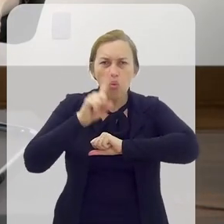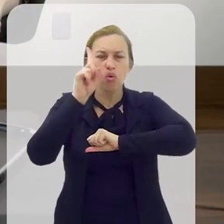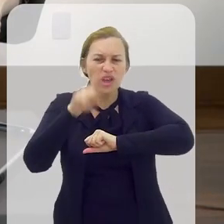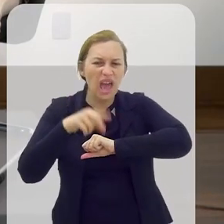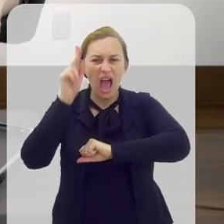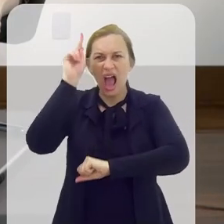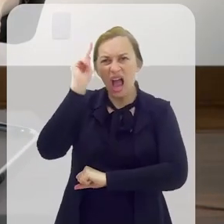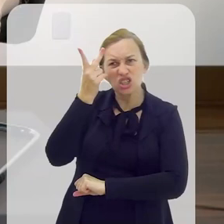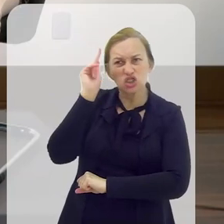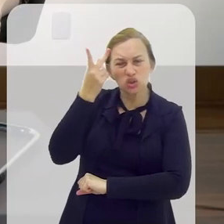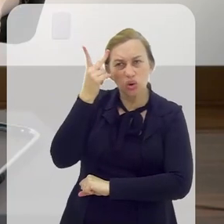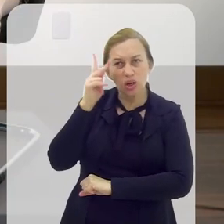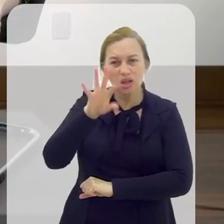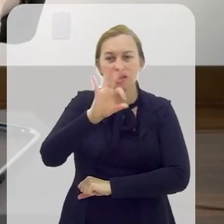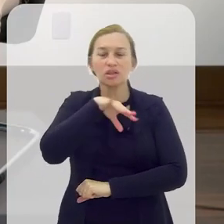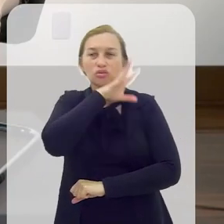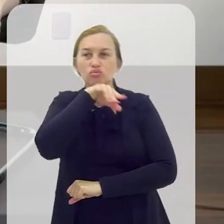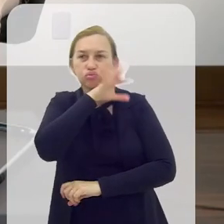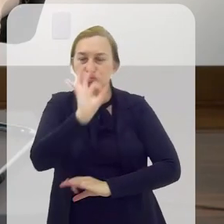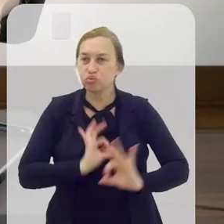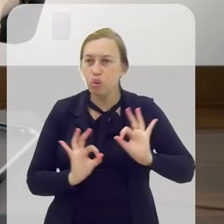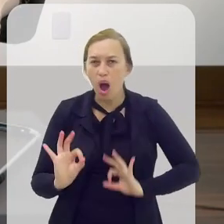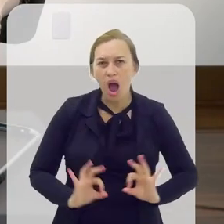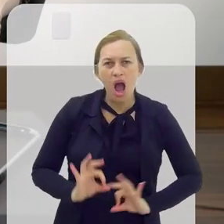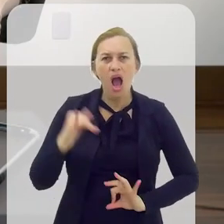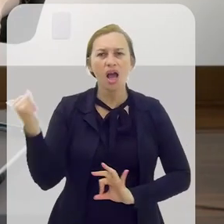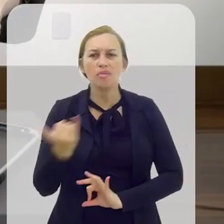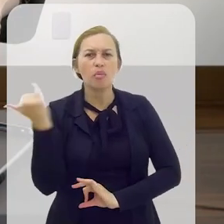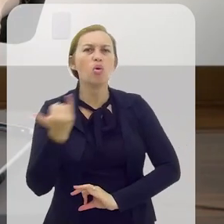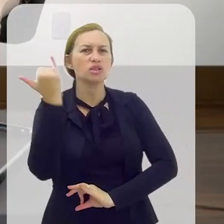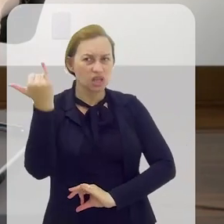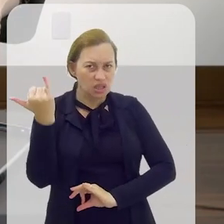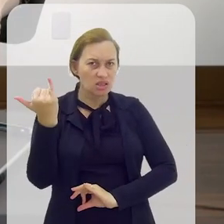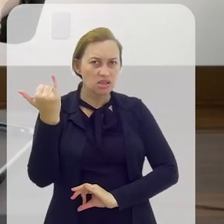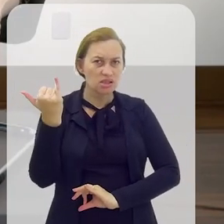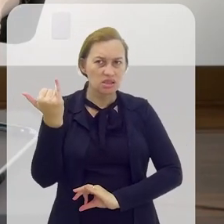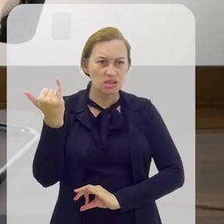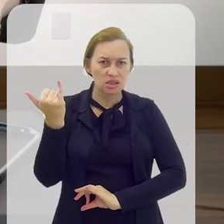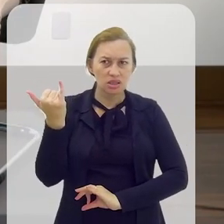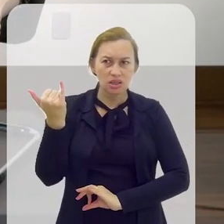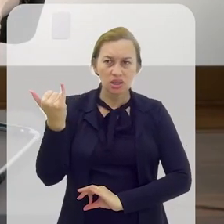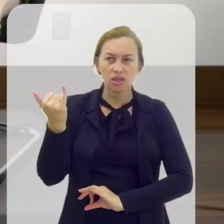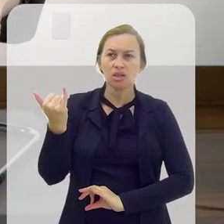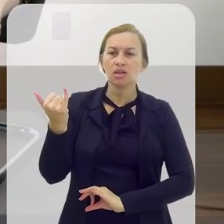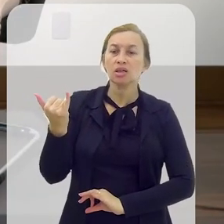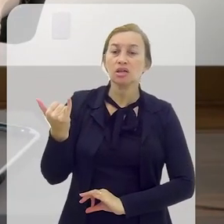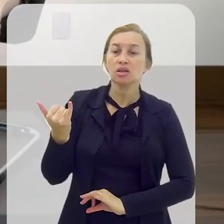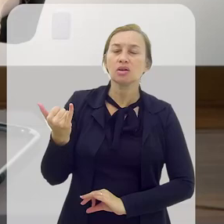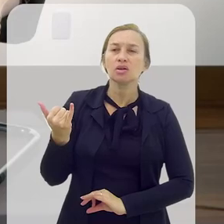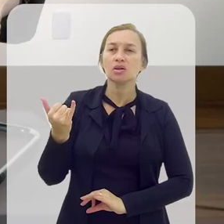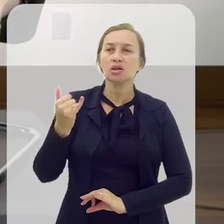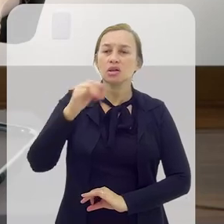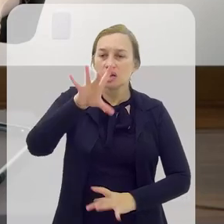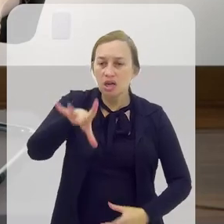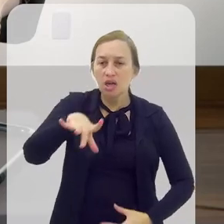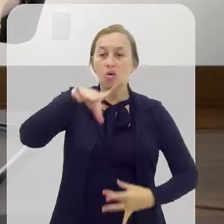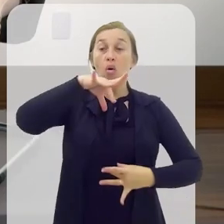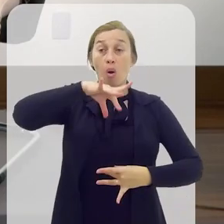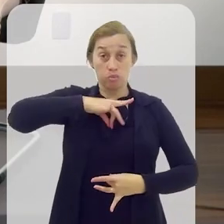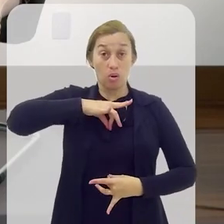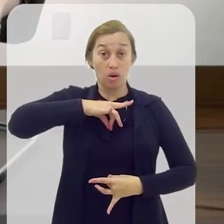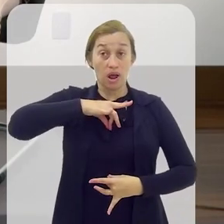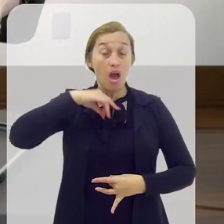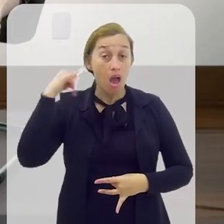o que é a história da onça, a importância dela nessa história toda e